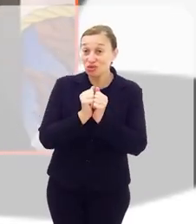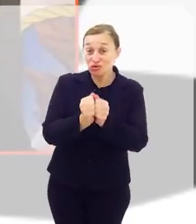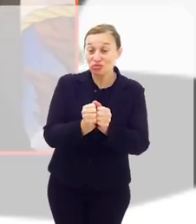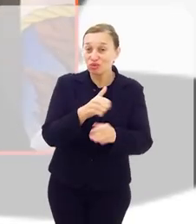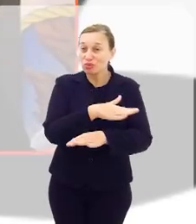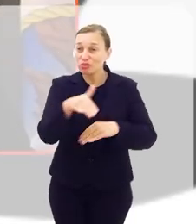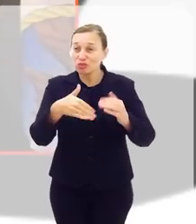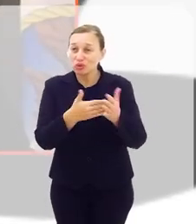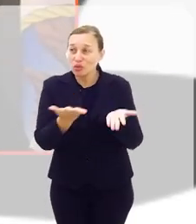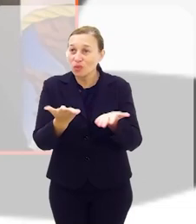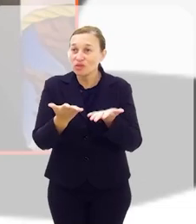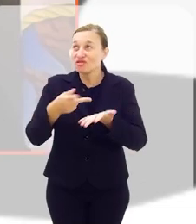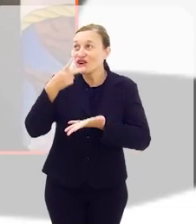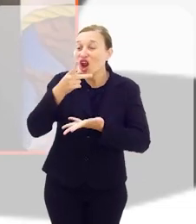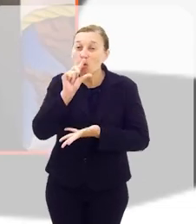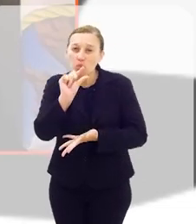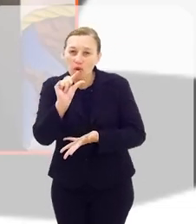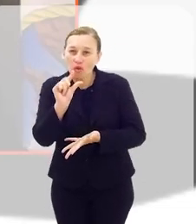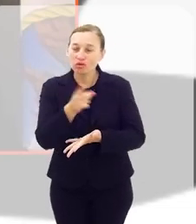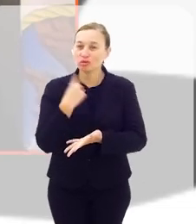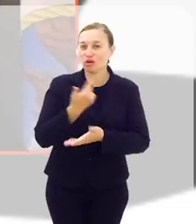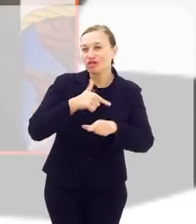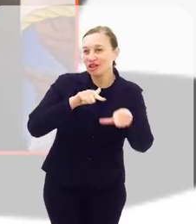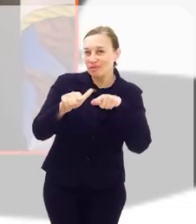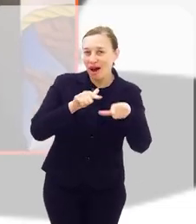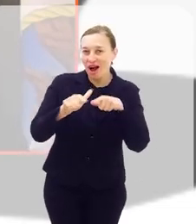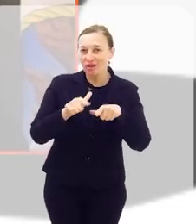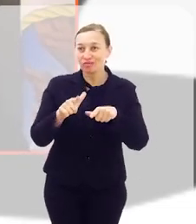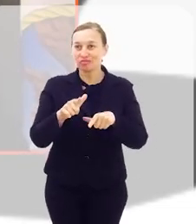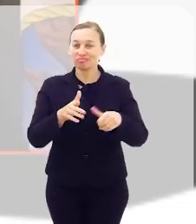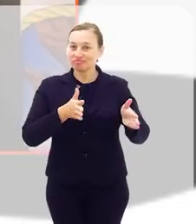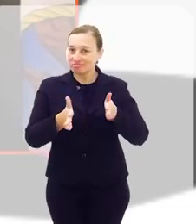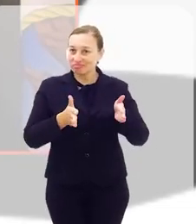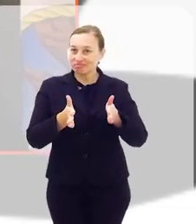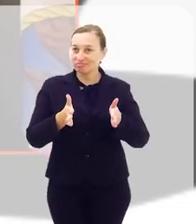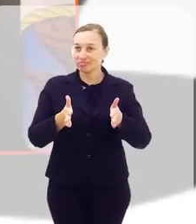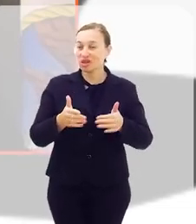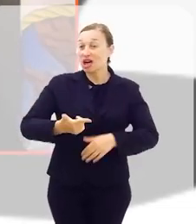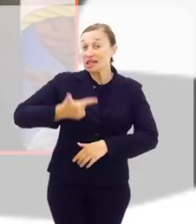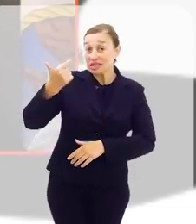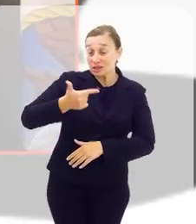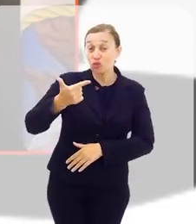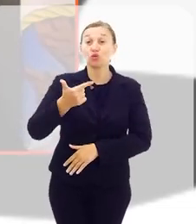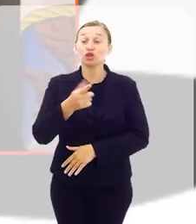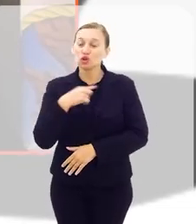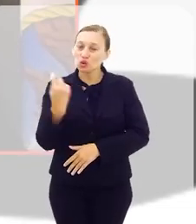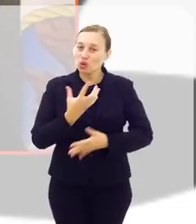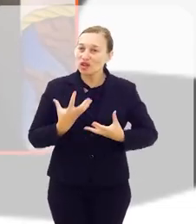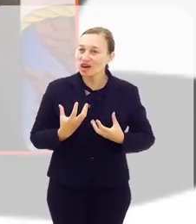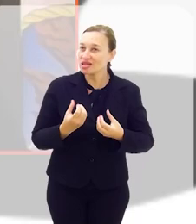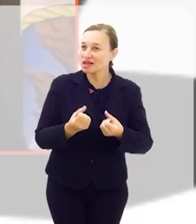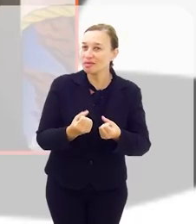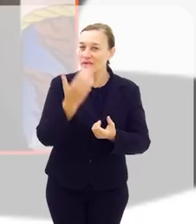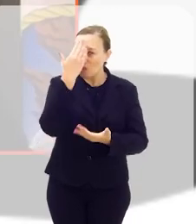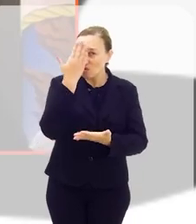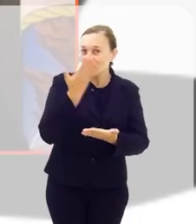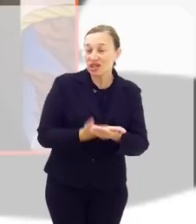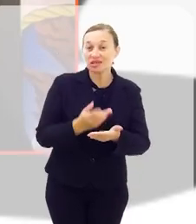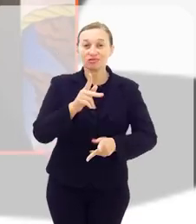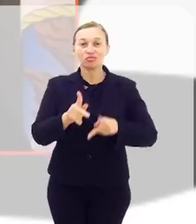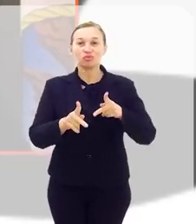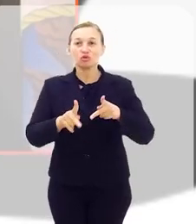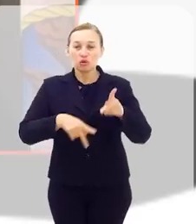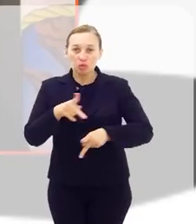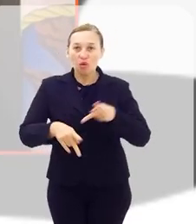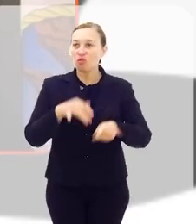nesta oportunidade de explanar um pouco sobre o nosso trabalho, sobre o nosso mandato. Nesse segundo que nós recebemos a confiança